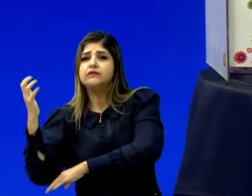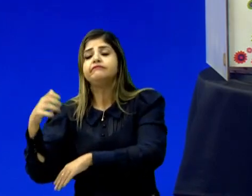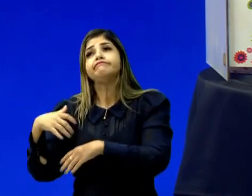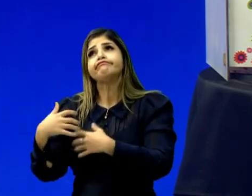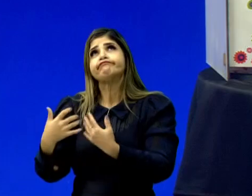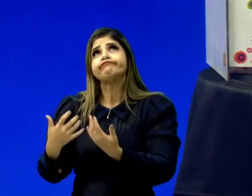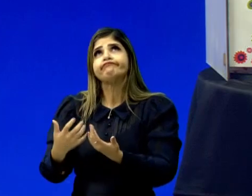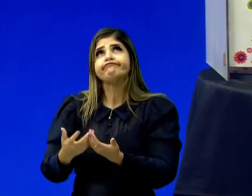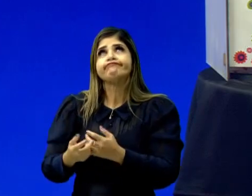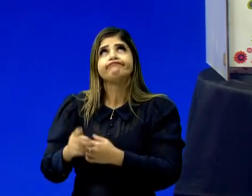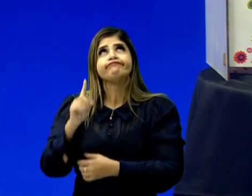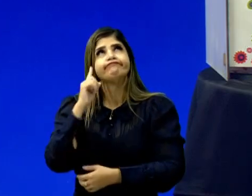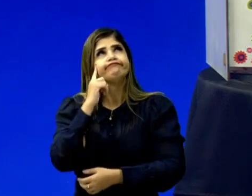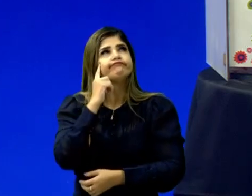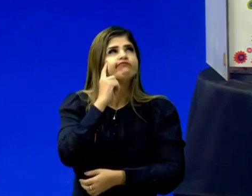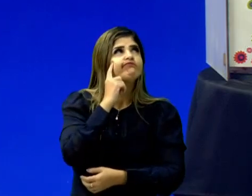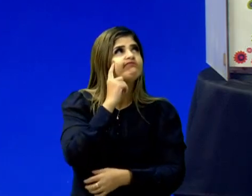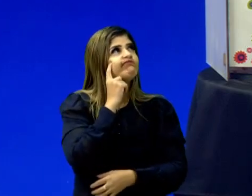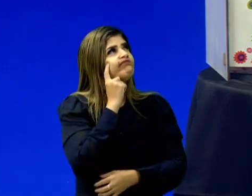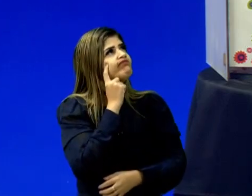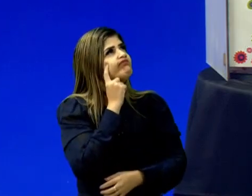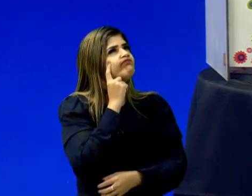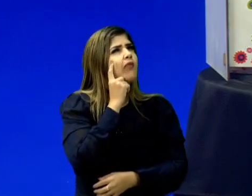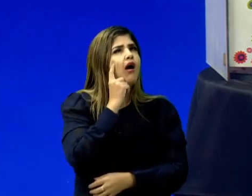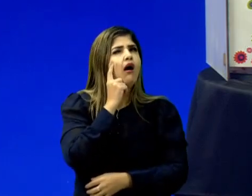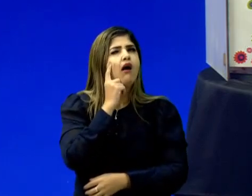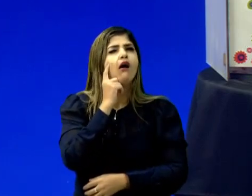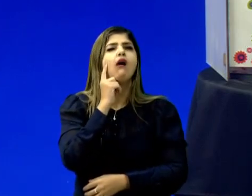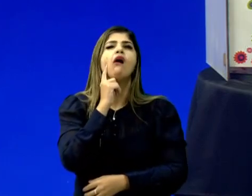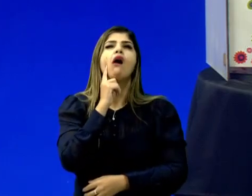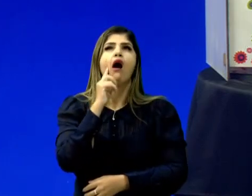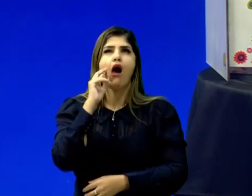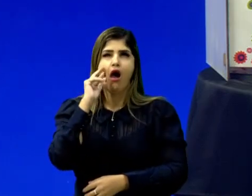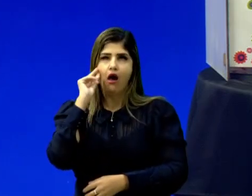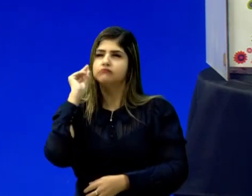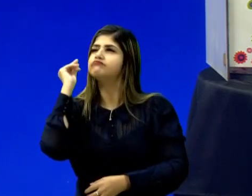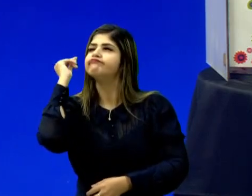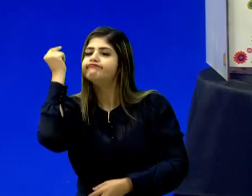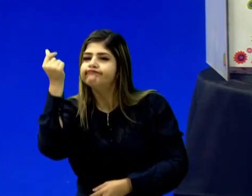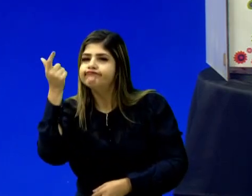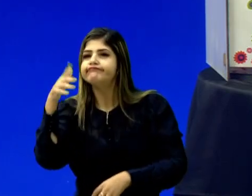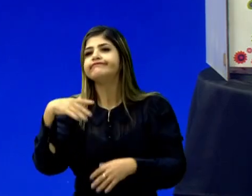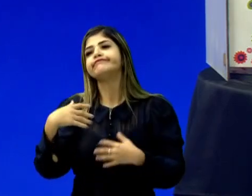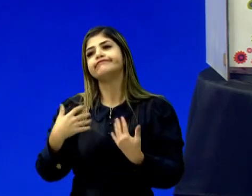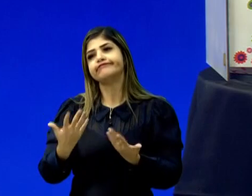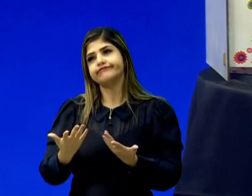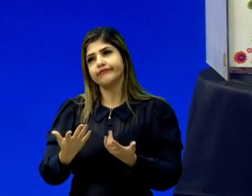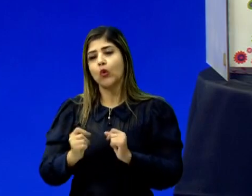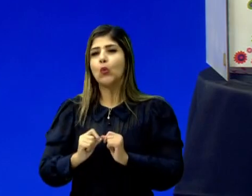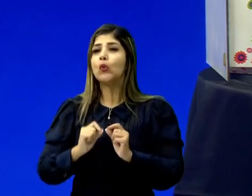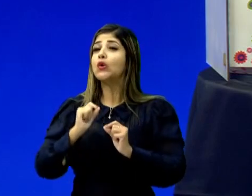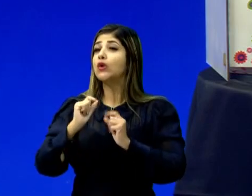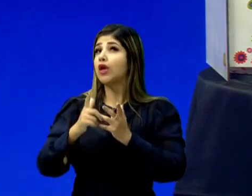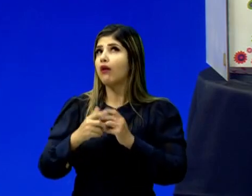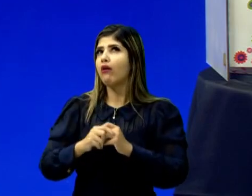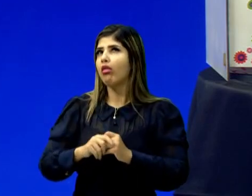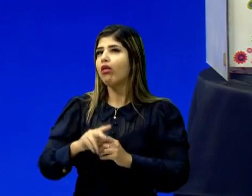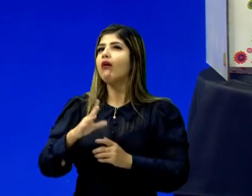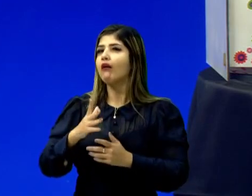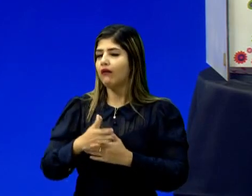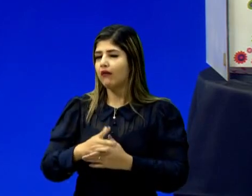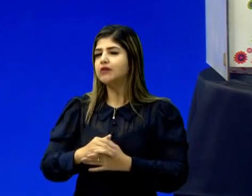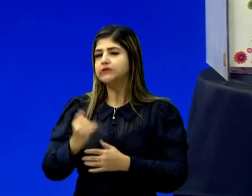Hum, Ana Maria pensou, pensou. Ah, já sei. Olha só que ideia